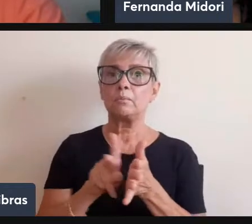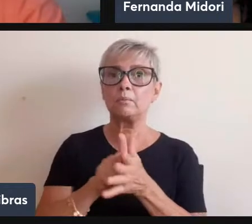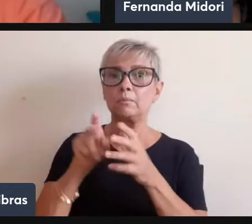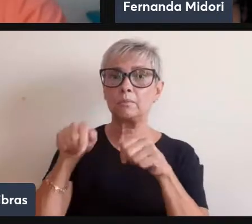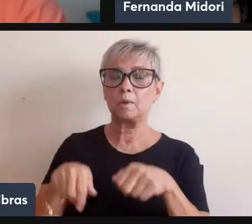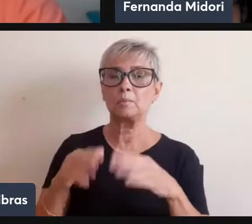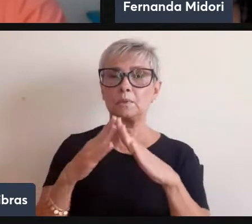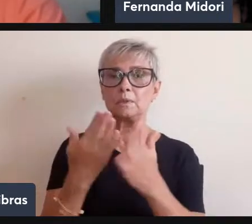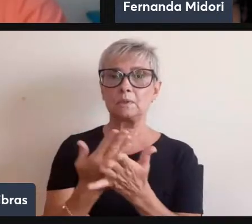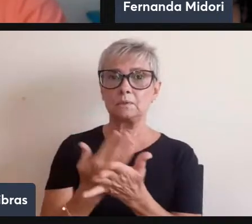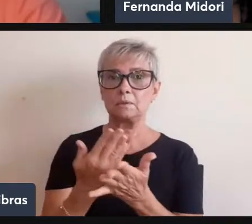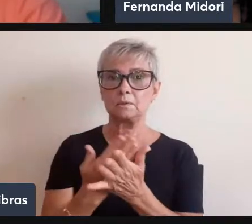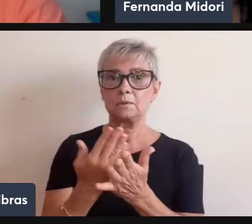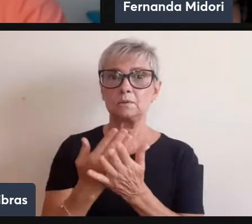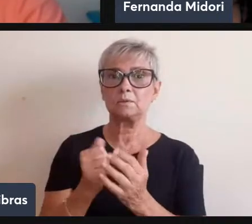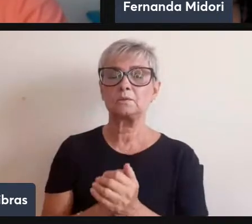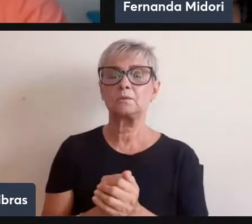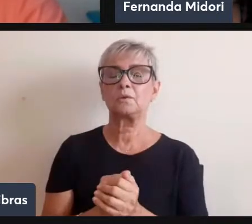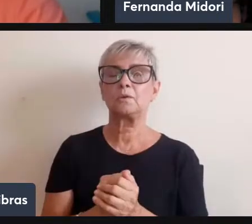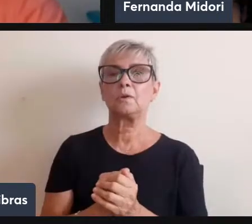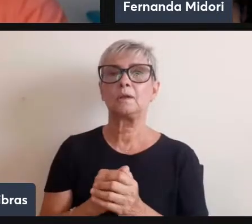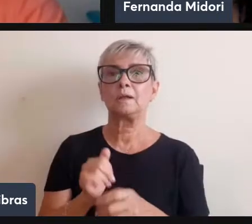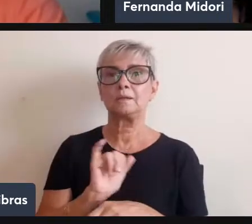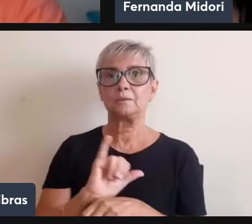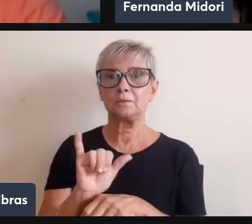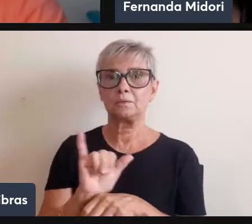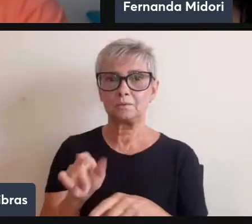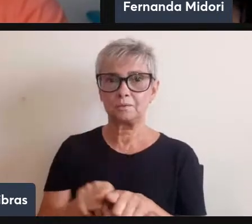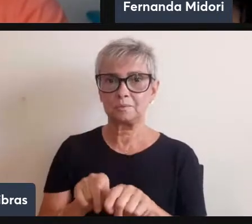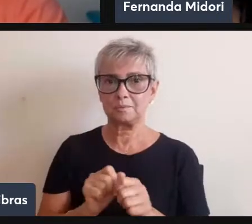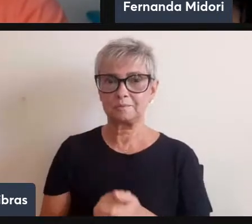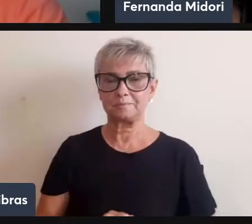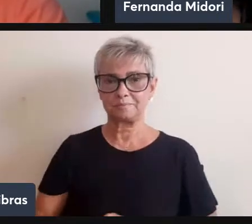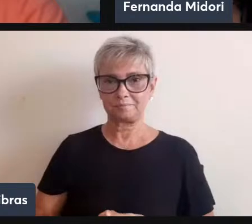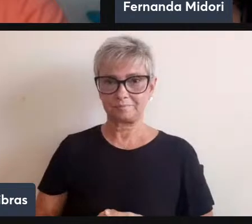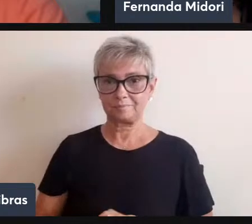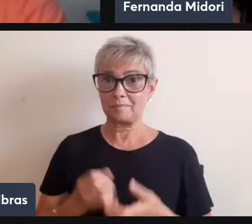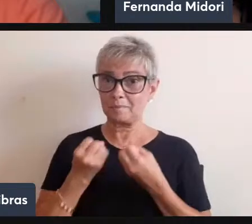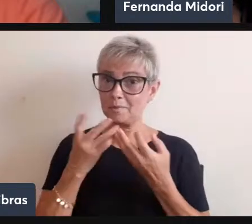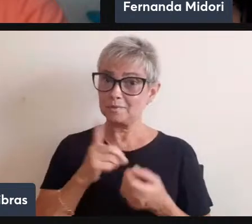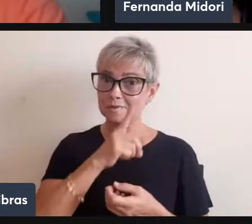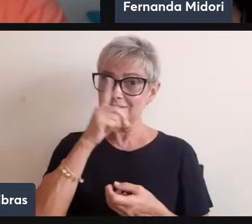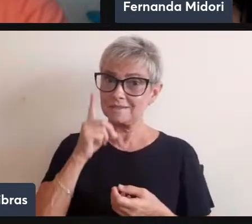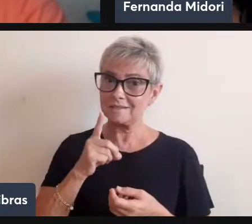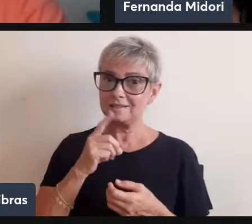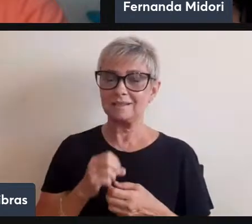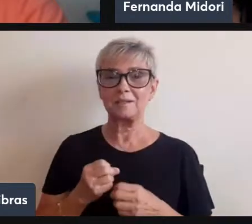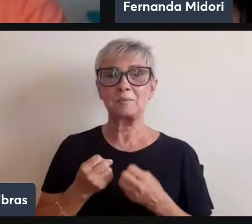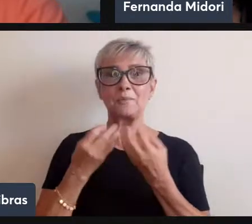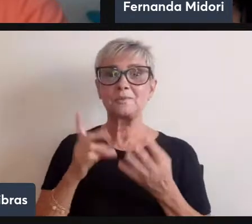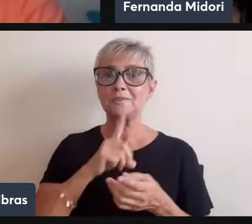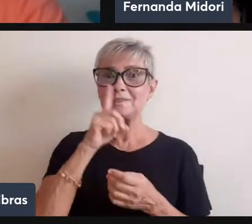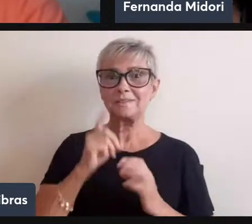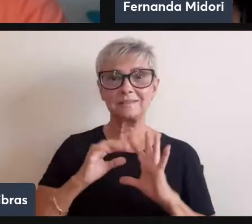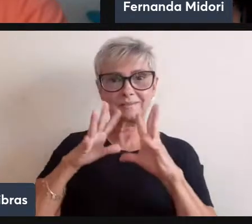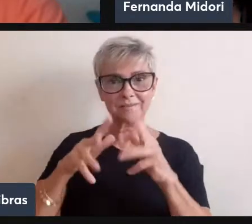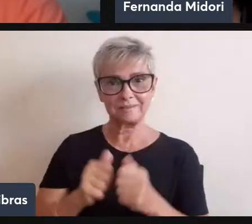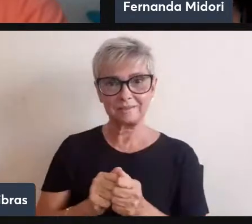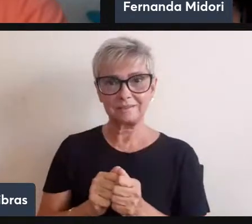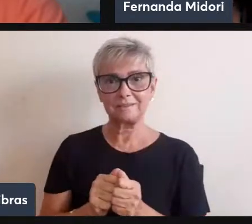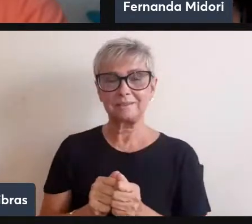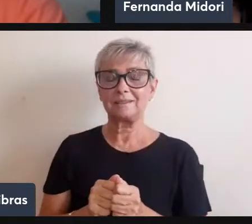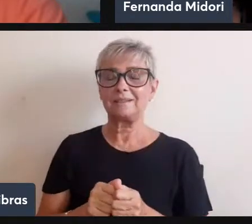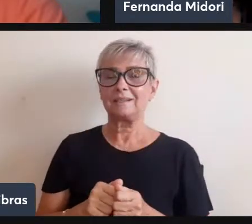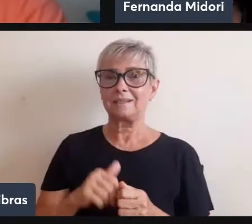Fernanda, muito bom dia, você quer se apresentar aí, pessoal? Bom dia, Alexis, bom dia, gente, espero que todos estejam